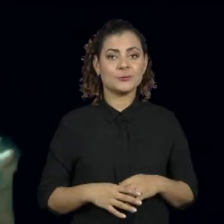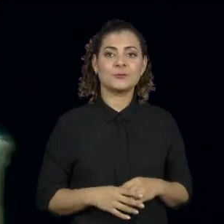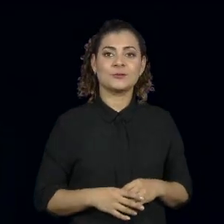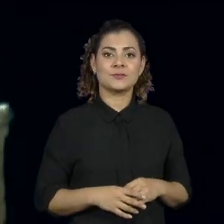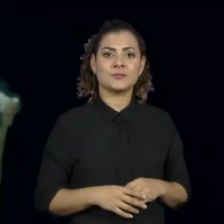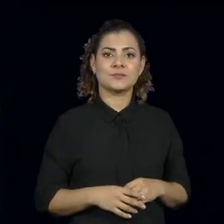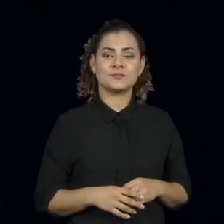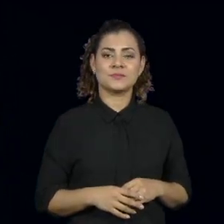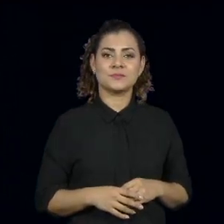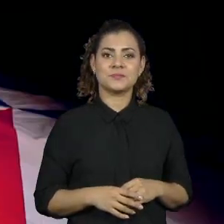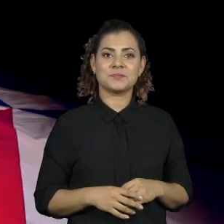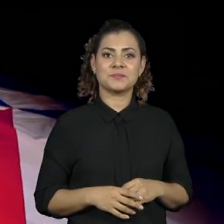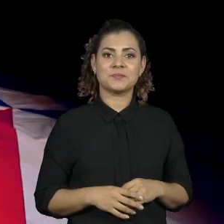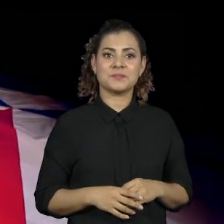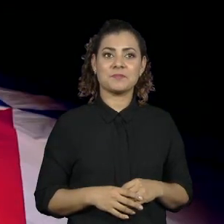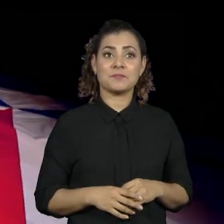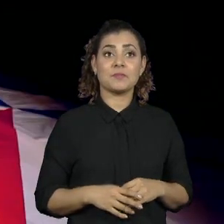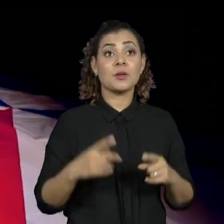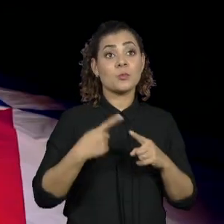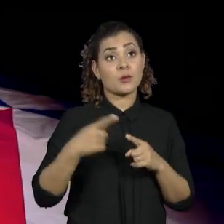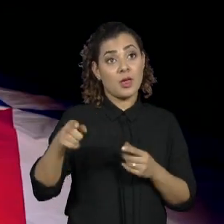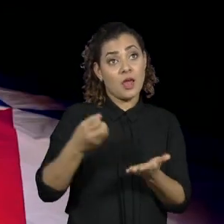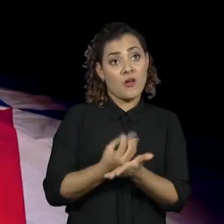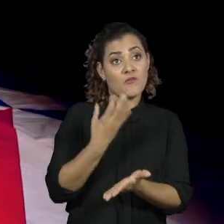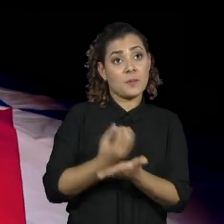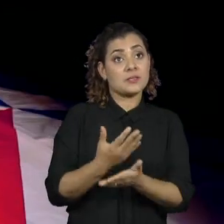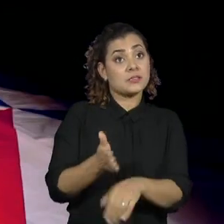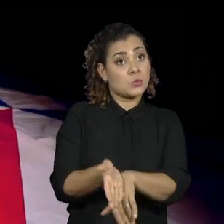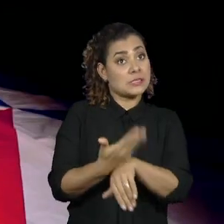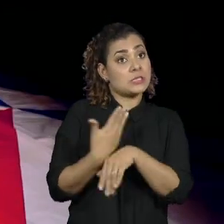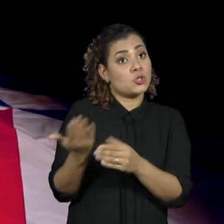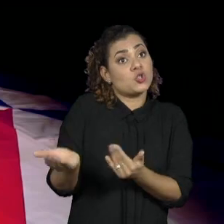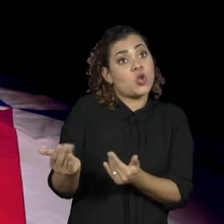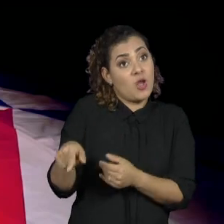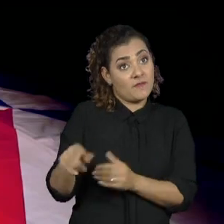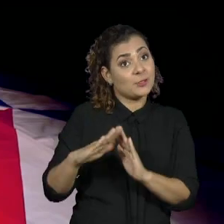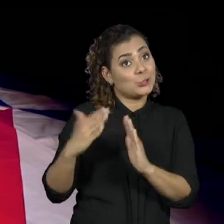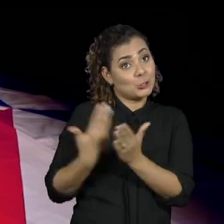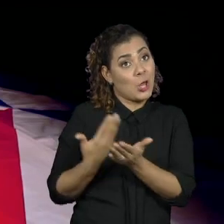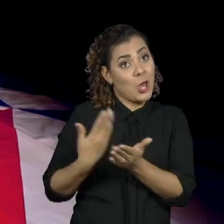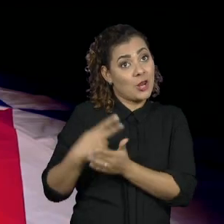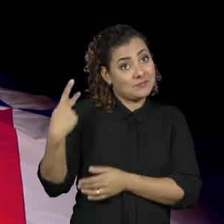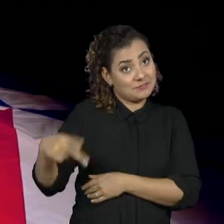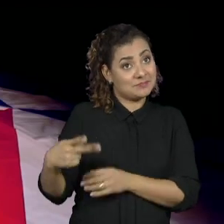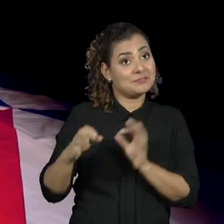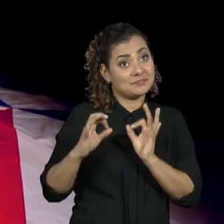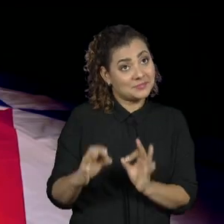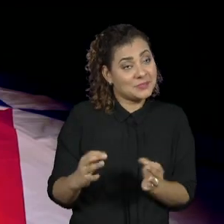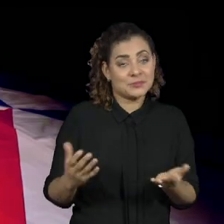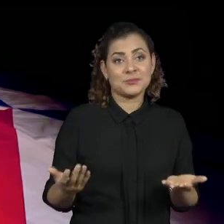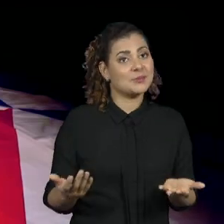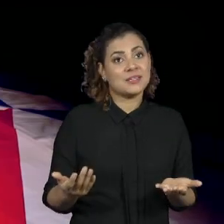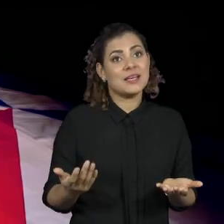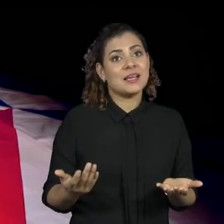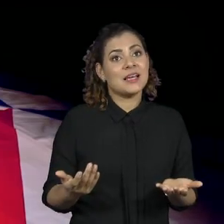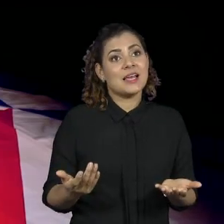A Lua teve uma alfabetização bem cedo na escola, o que não é um favorecimento, mas eu